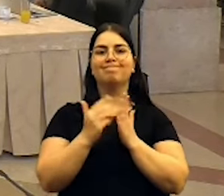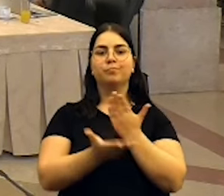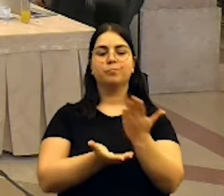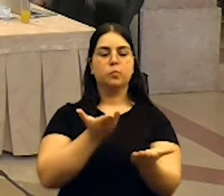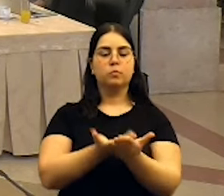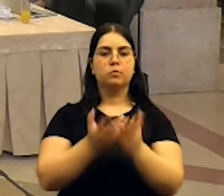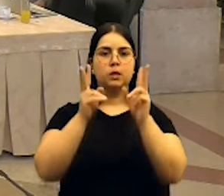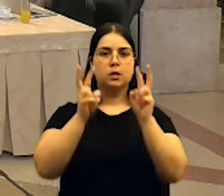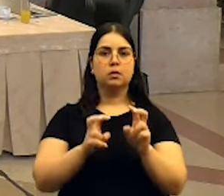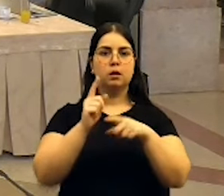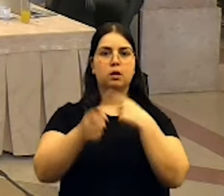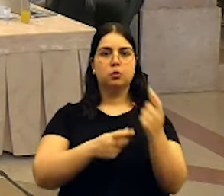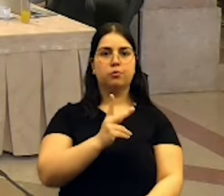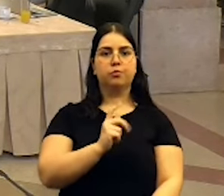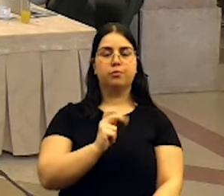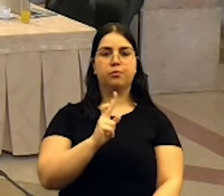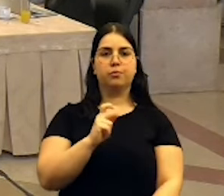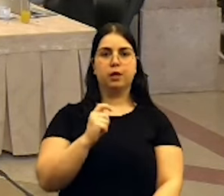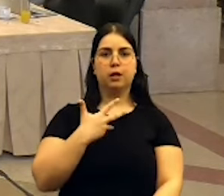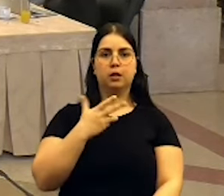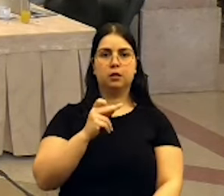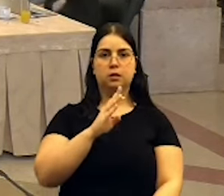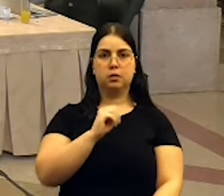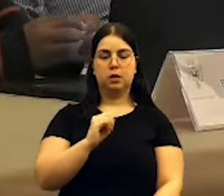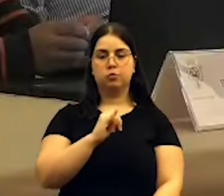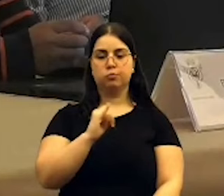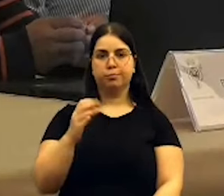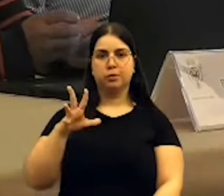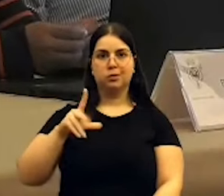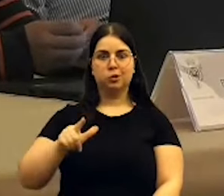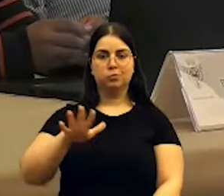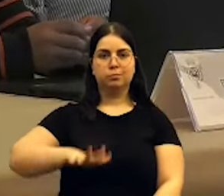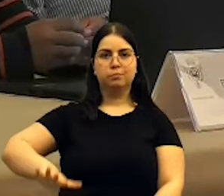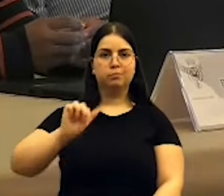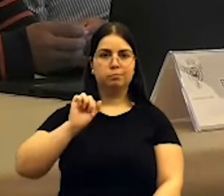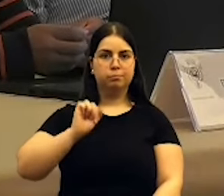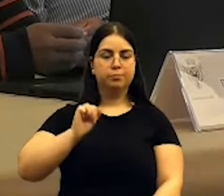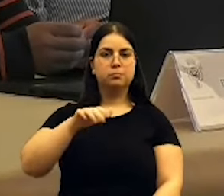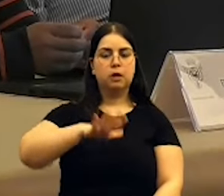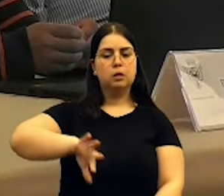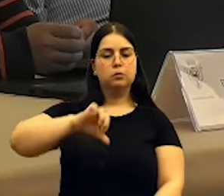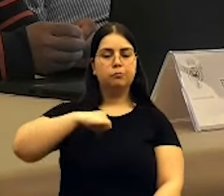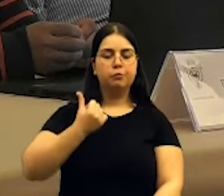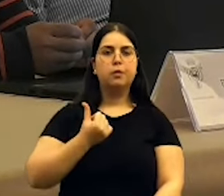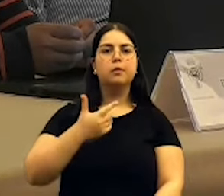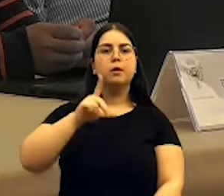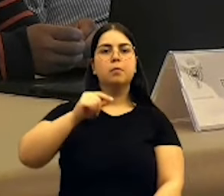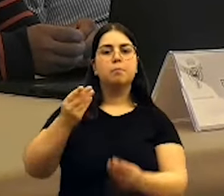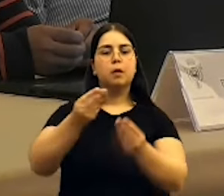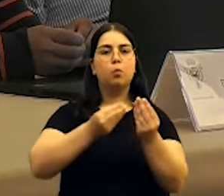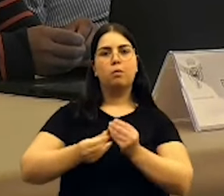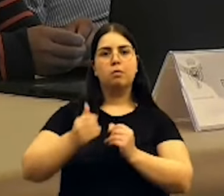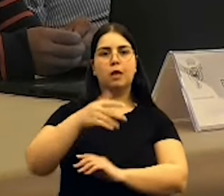intitulada Veredas de Lisboa, que tem a ver com caminhos públicos mais verdes, mas também com objetivos de melhor qualidade